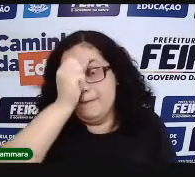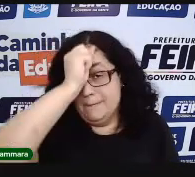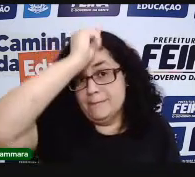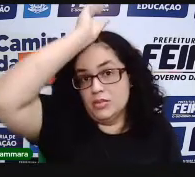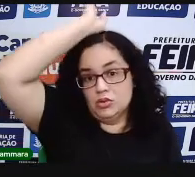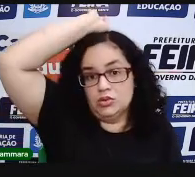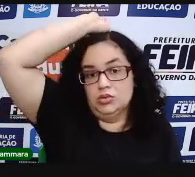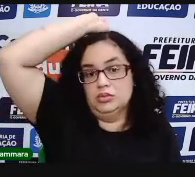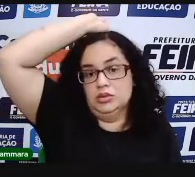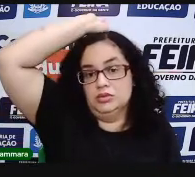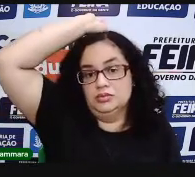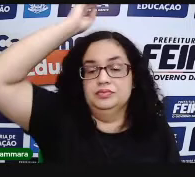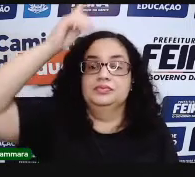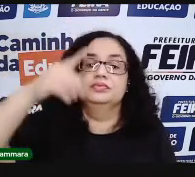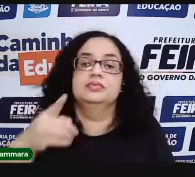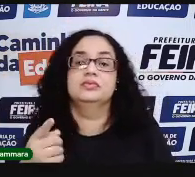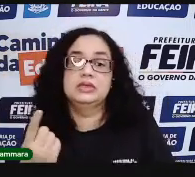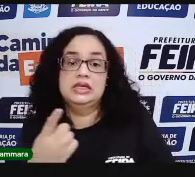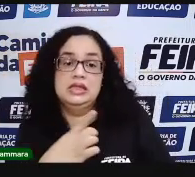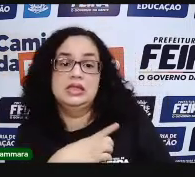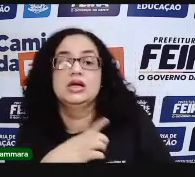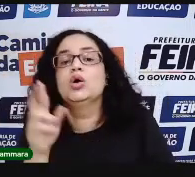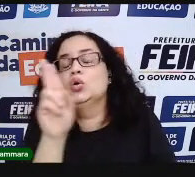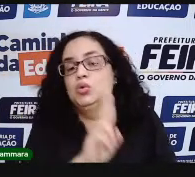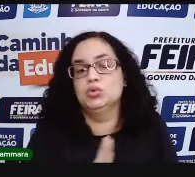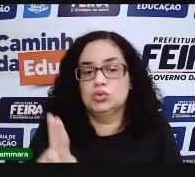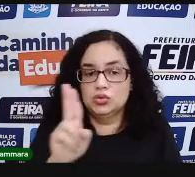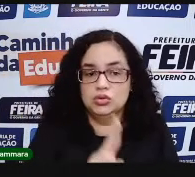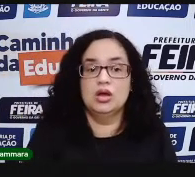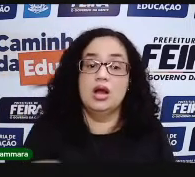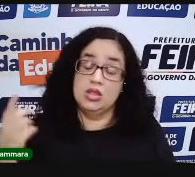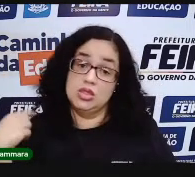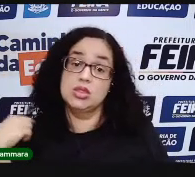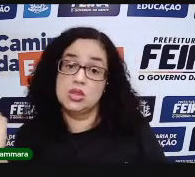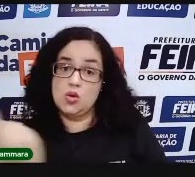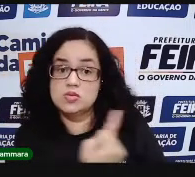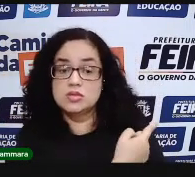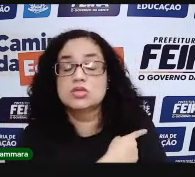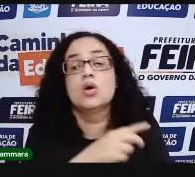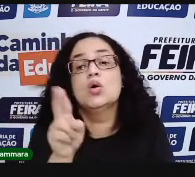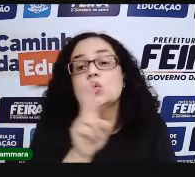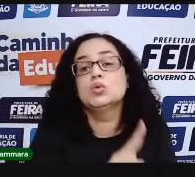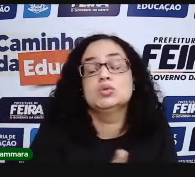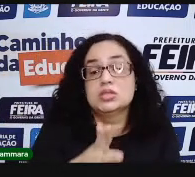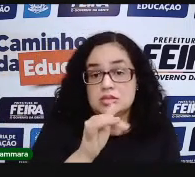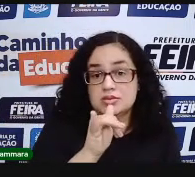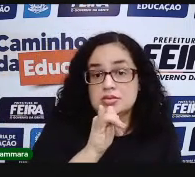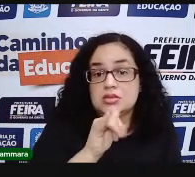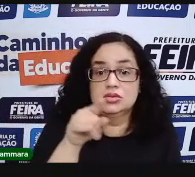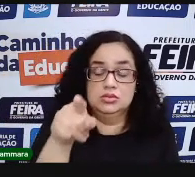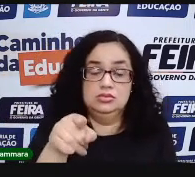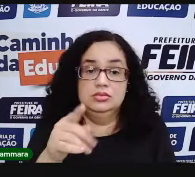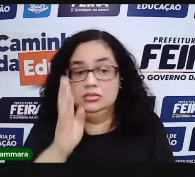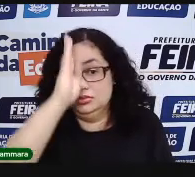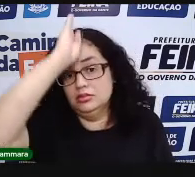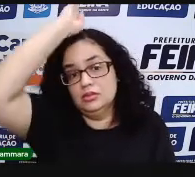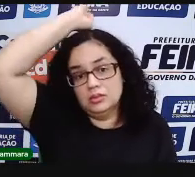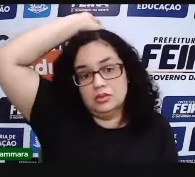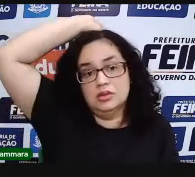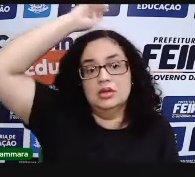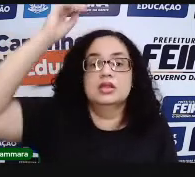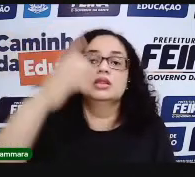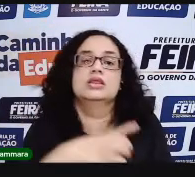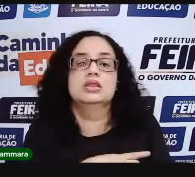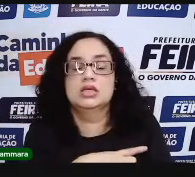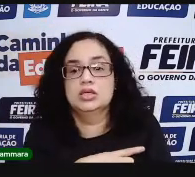de numeração romano. Ele ainda é muito utilizado. Inclusive, nós utilizamos muito o sistema de numeração romano,